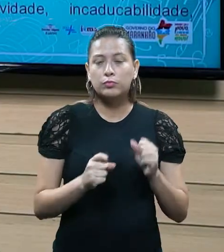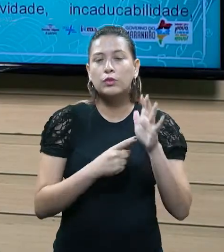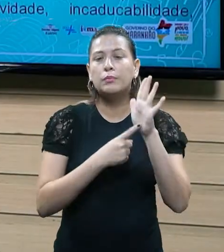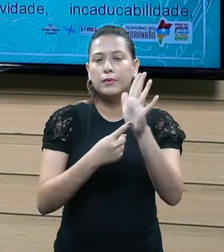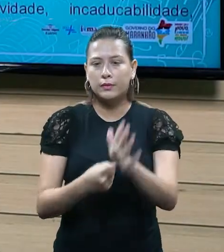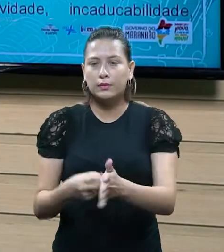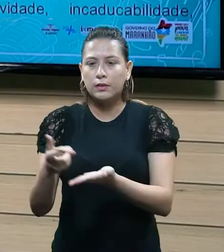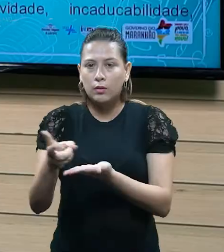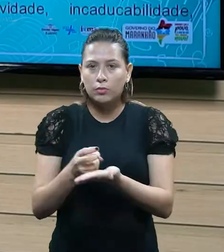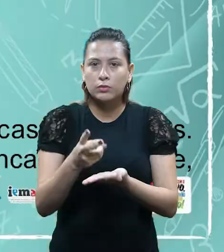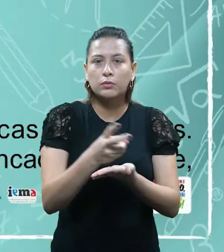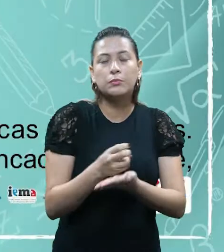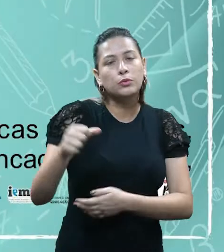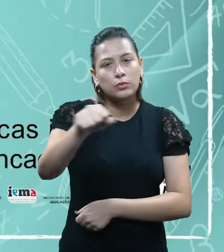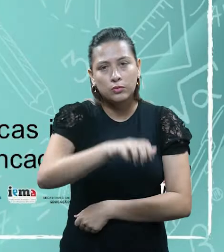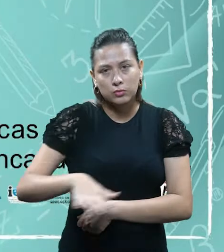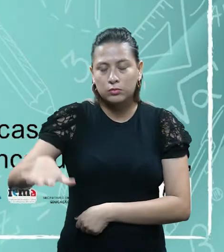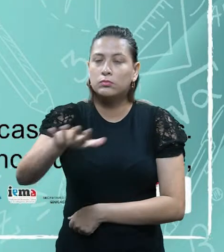no seu território, na verdade.